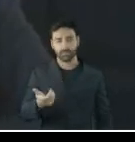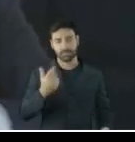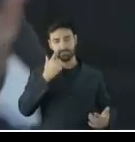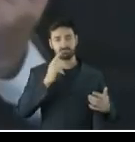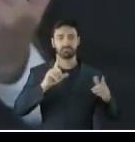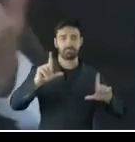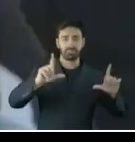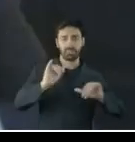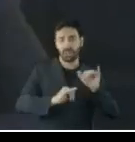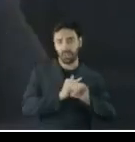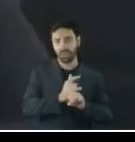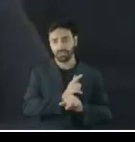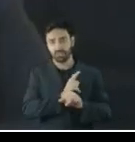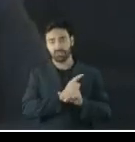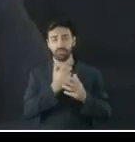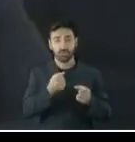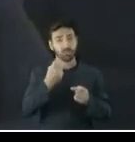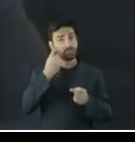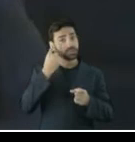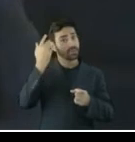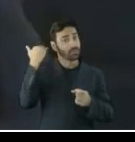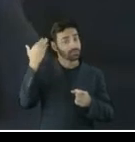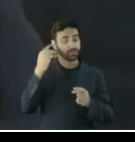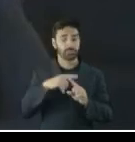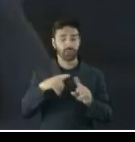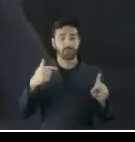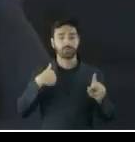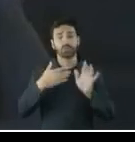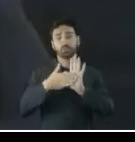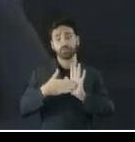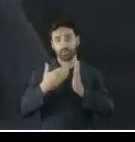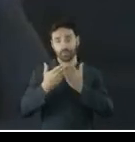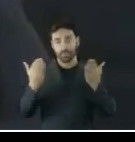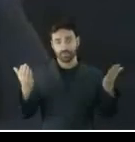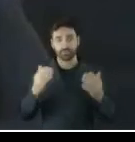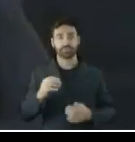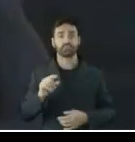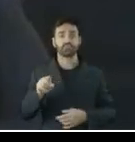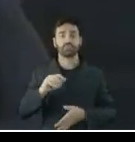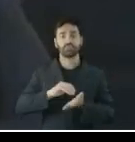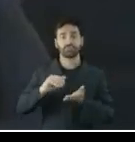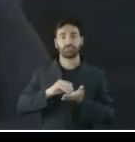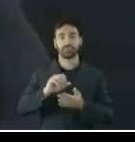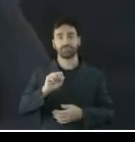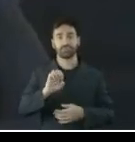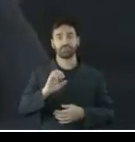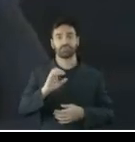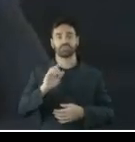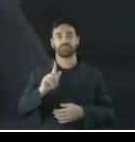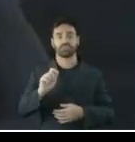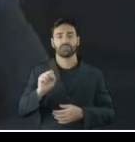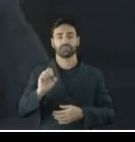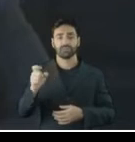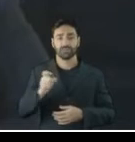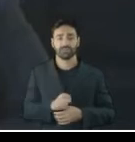isso. Nós vamos olhar o passado. Eu apenas propoli a vossa silência que a CGSEX preparasse o